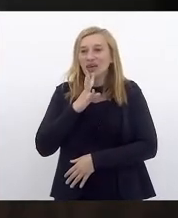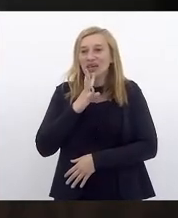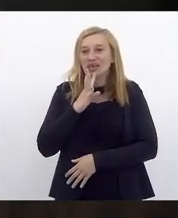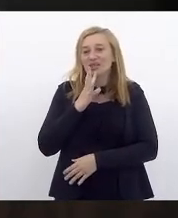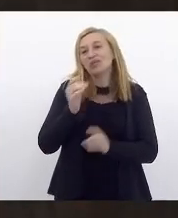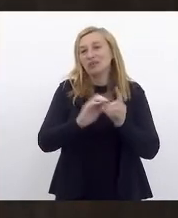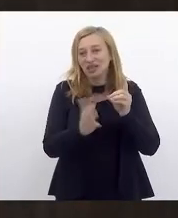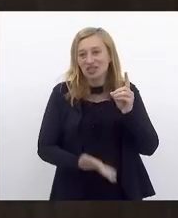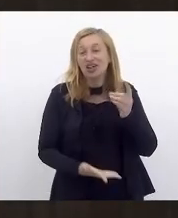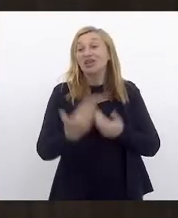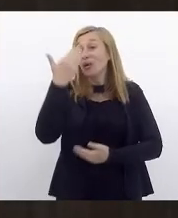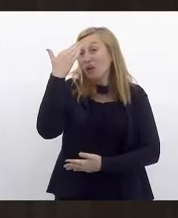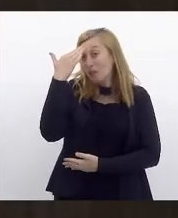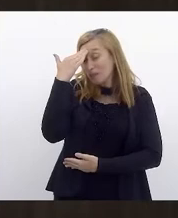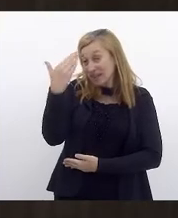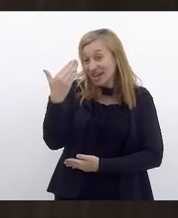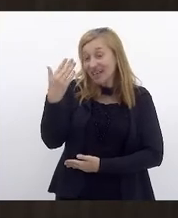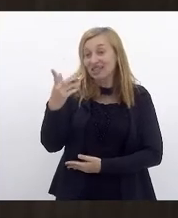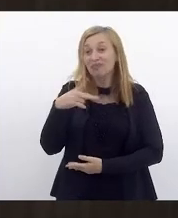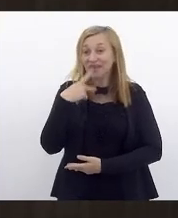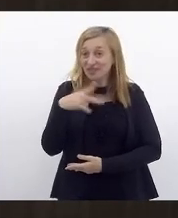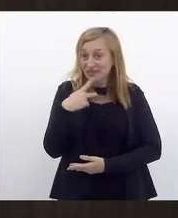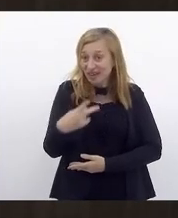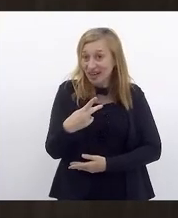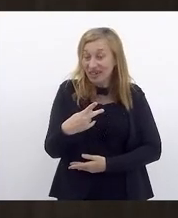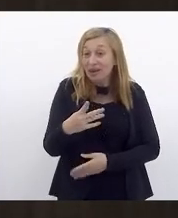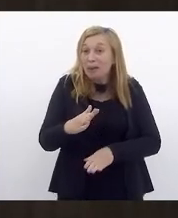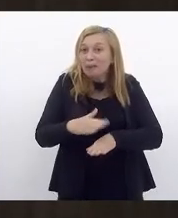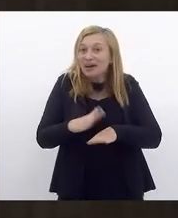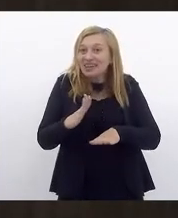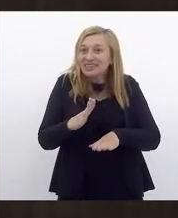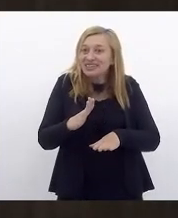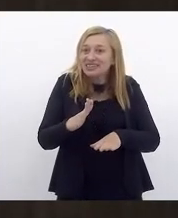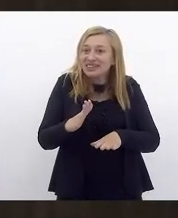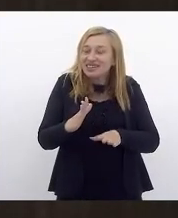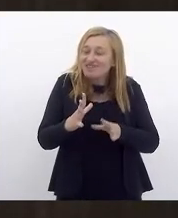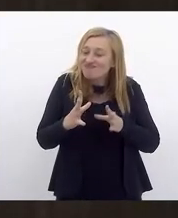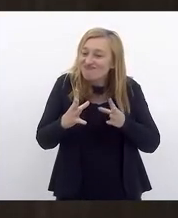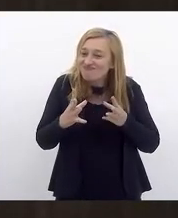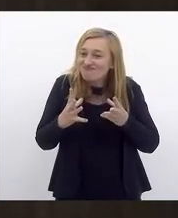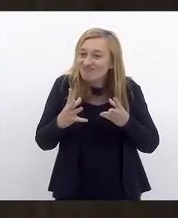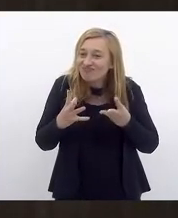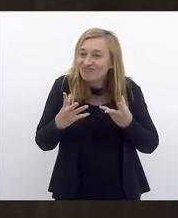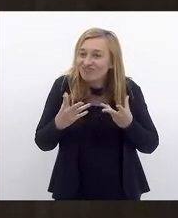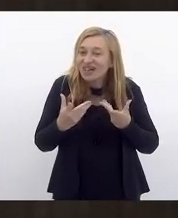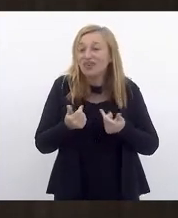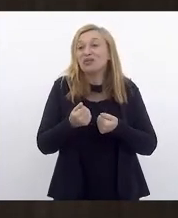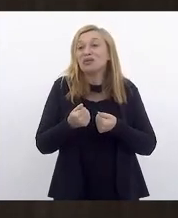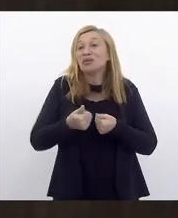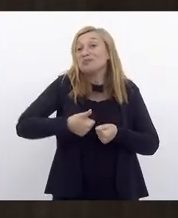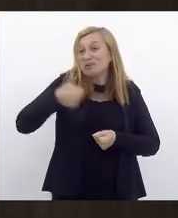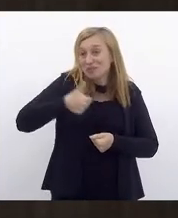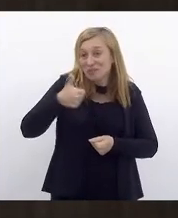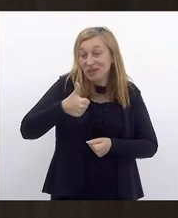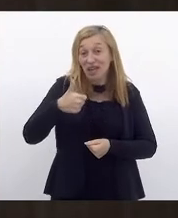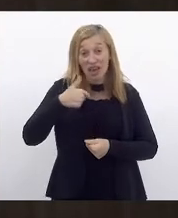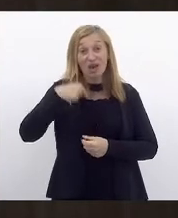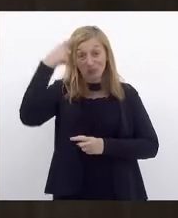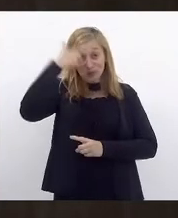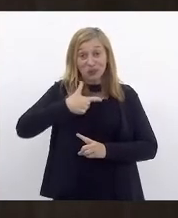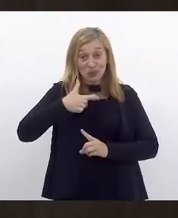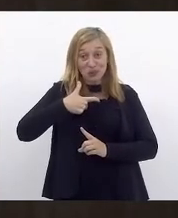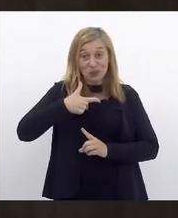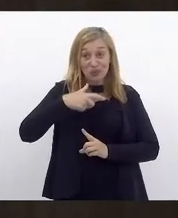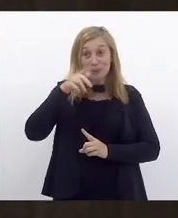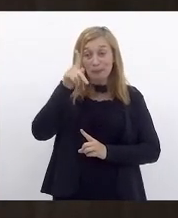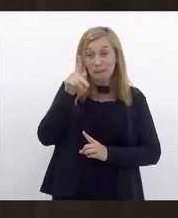Presidente, obrigado pelas suas palavras, mas, assim, é algo bem simbólico mesmo, primeiro porque eu também sou uma paraquedista,